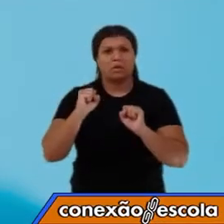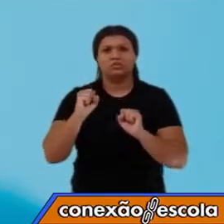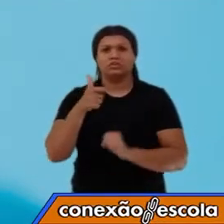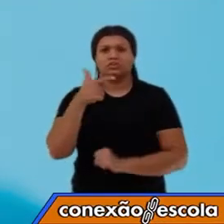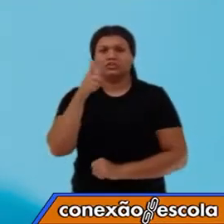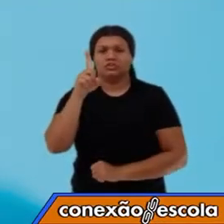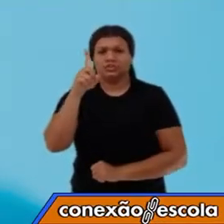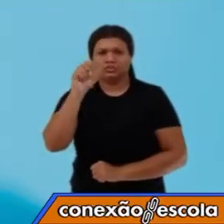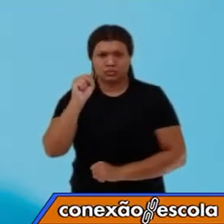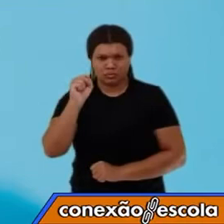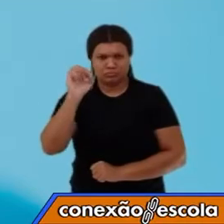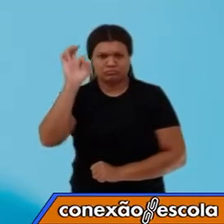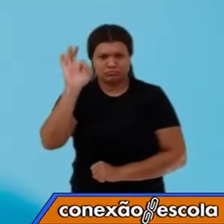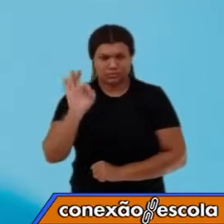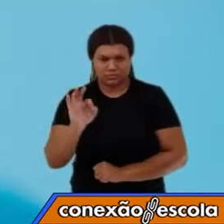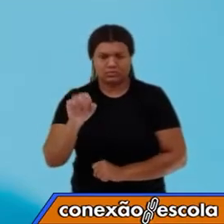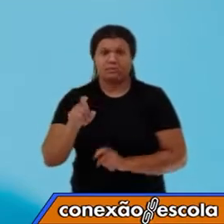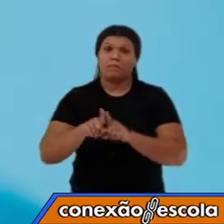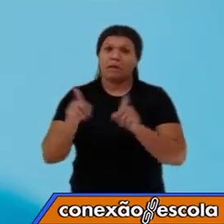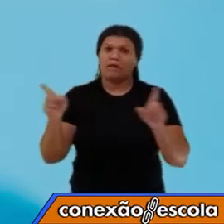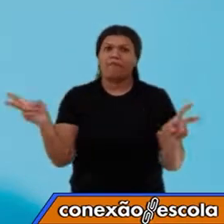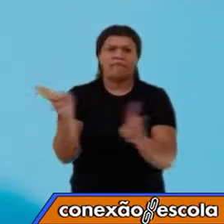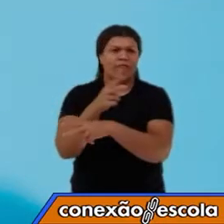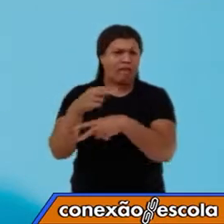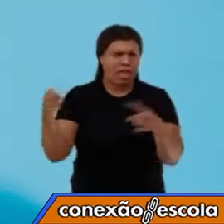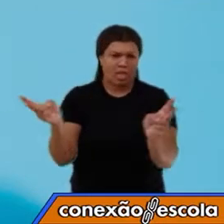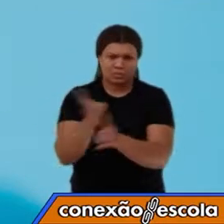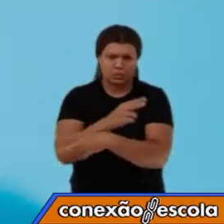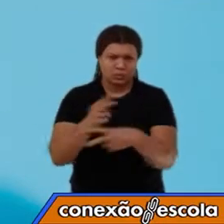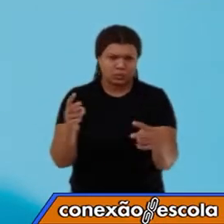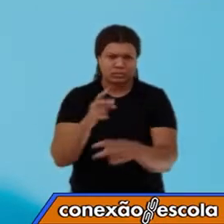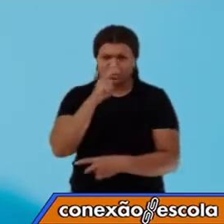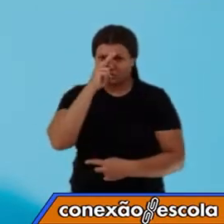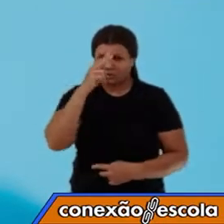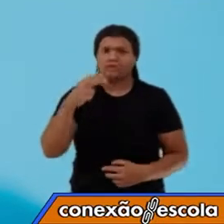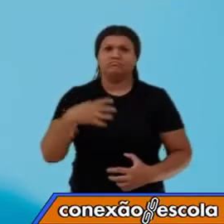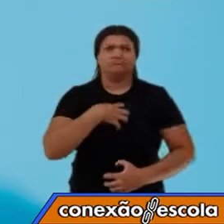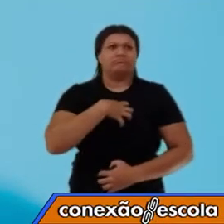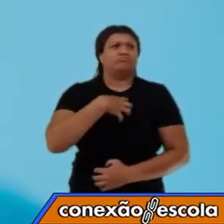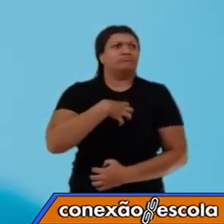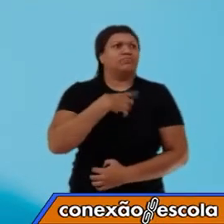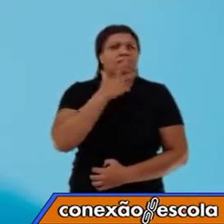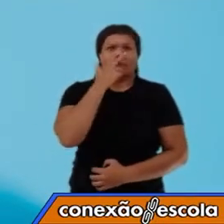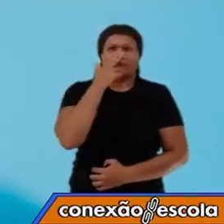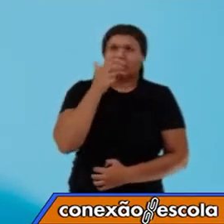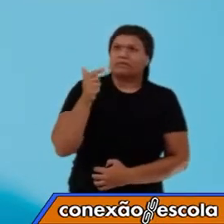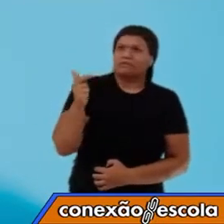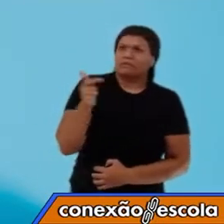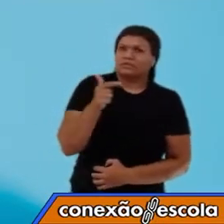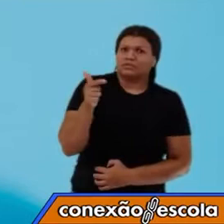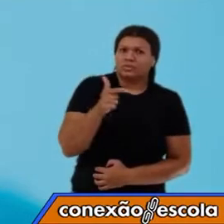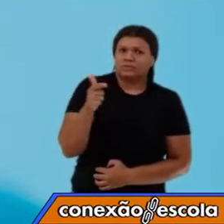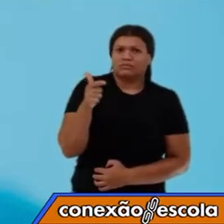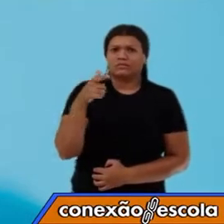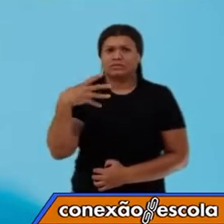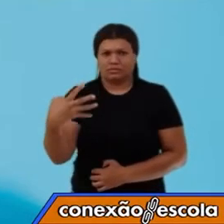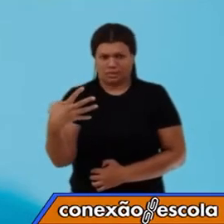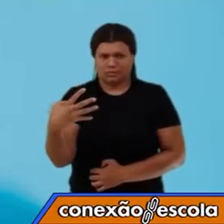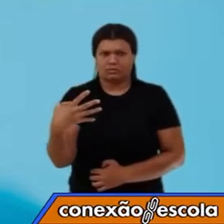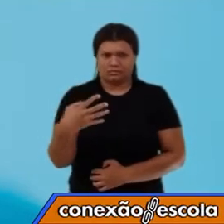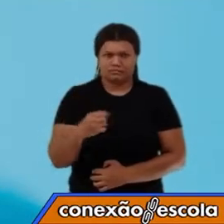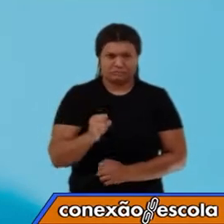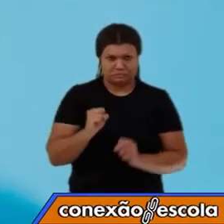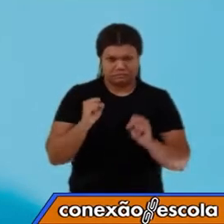mas por conta de uma rajada de vento, por exemplo, a sensação térmica ser de 22, 24 graus,